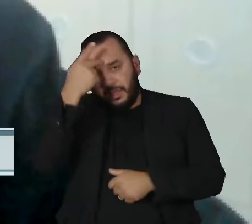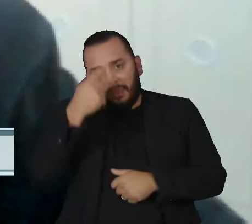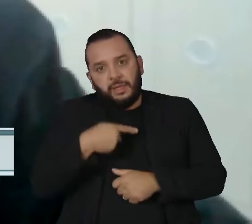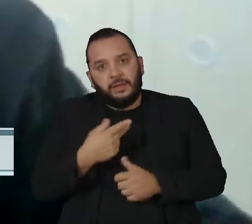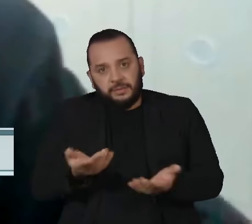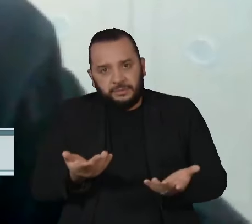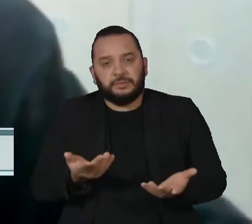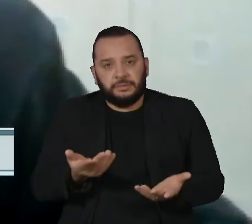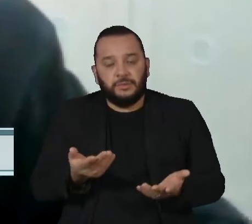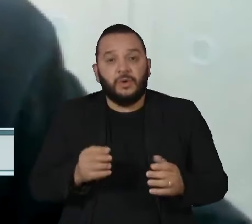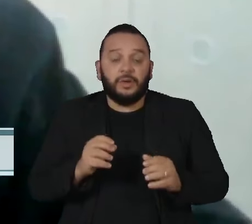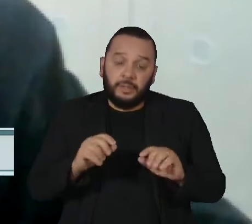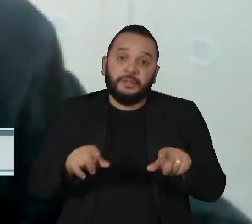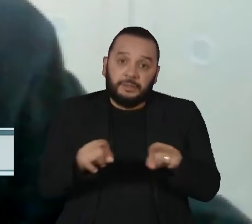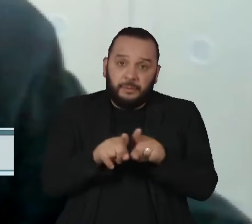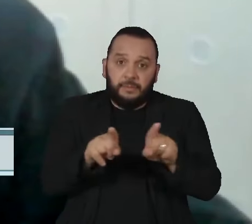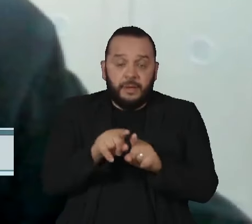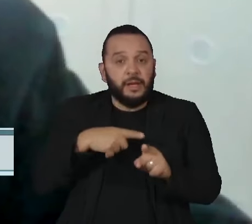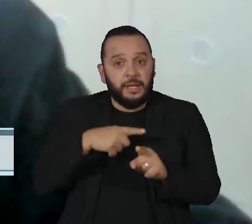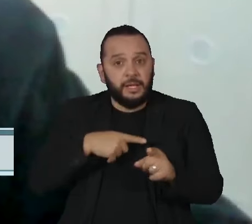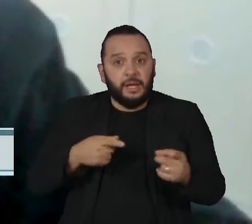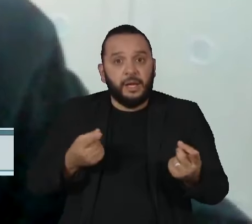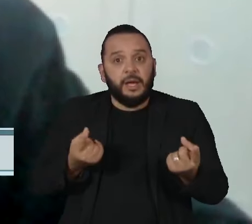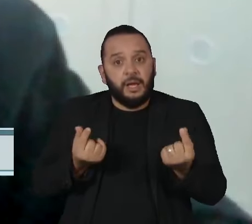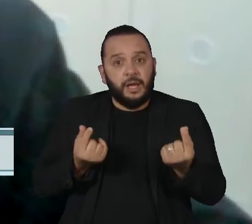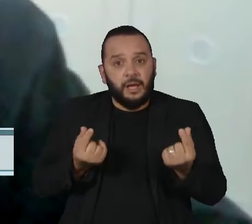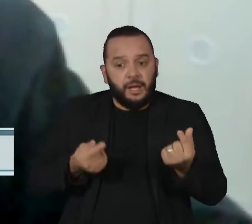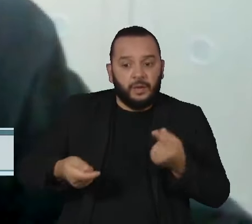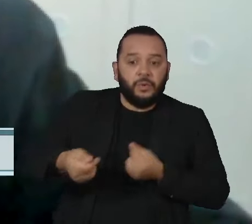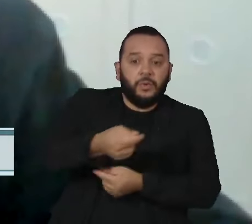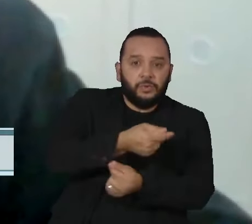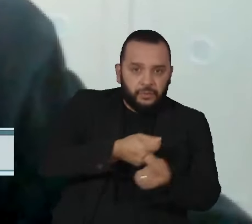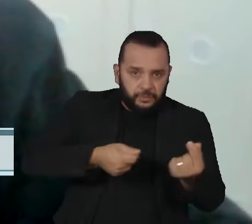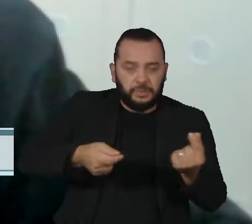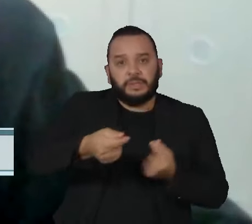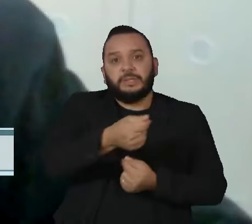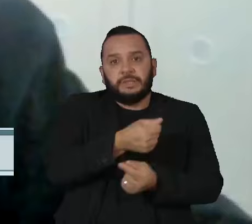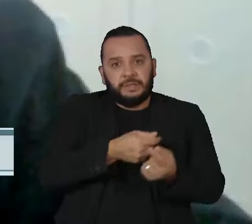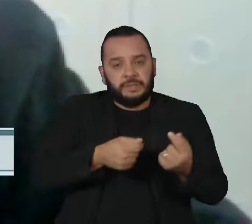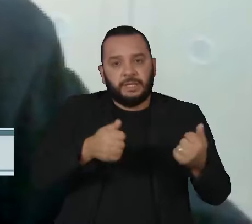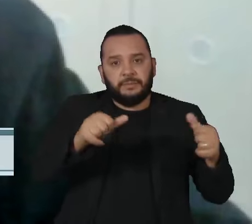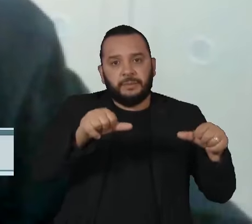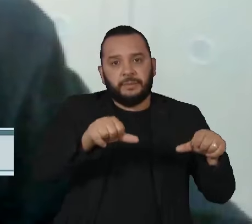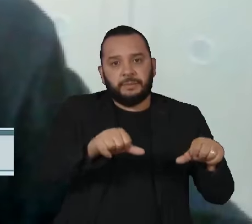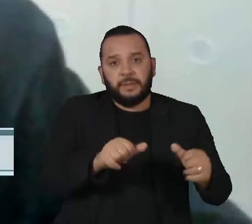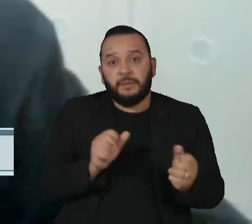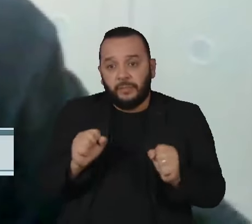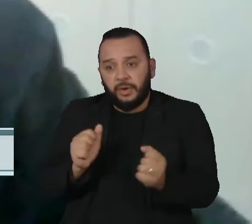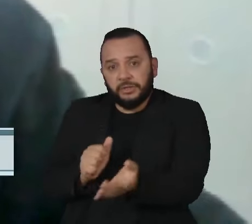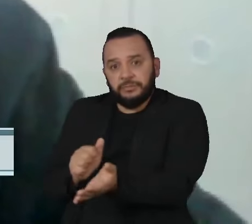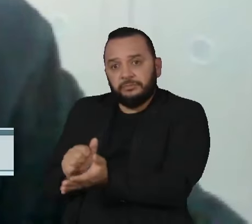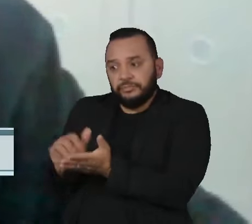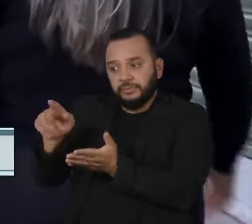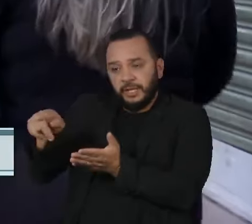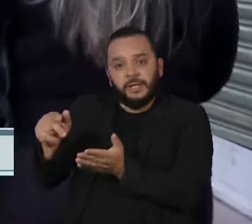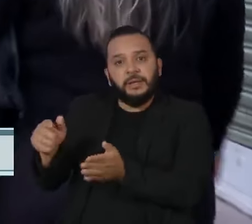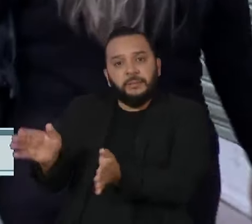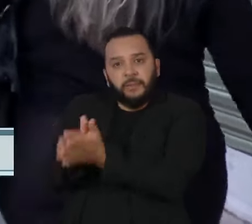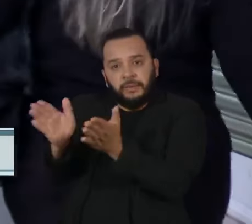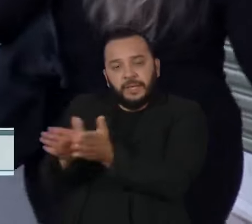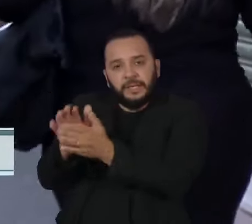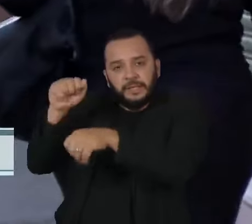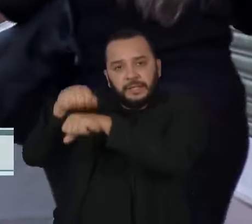riscos do ciclo econômico, que podem jogá-lo muito rapidamente para a pobreza e, eventualmente, para a miséria.